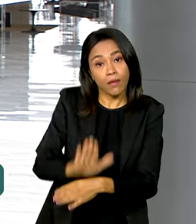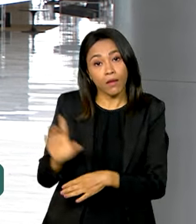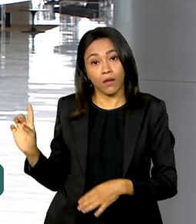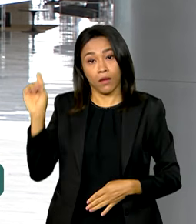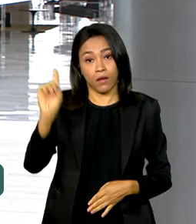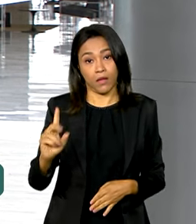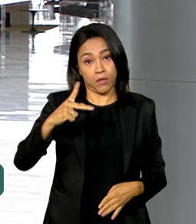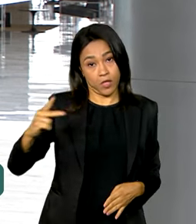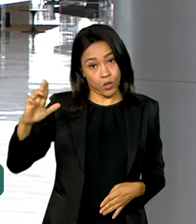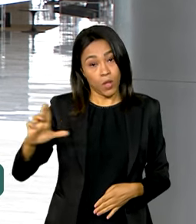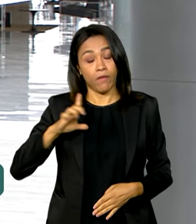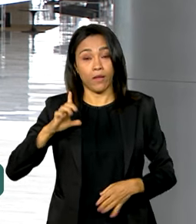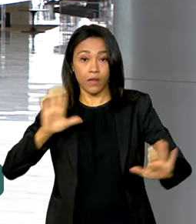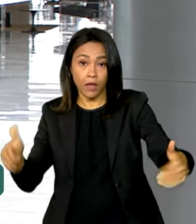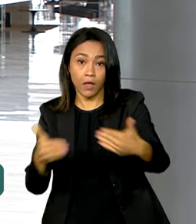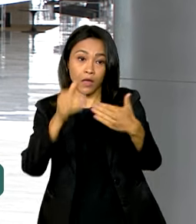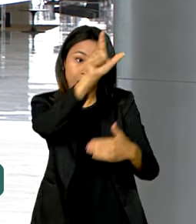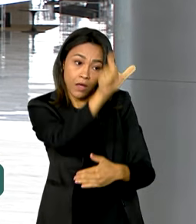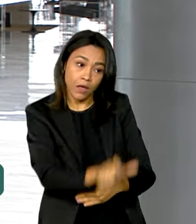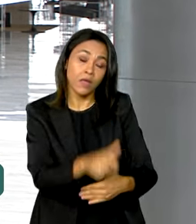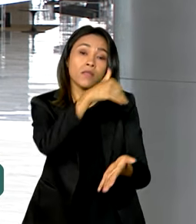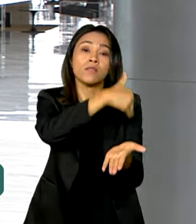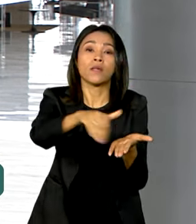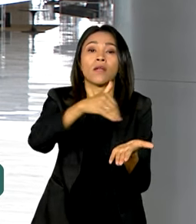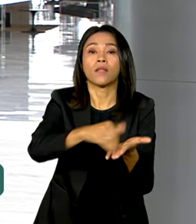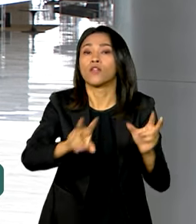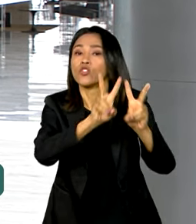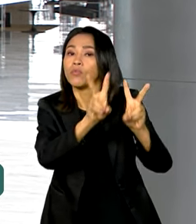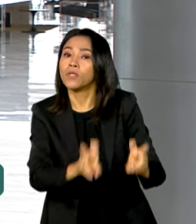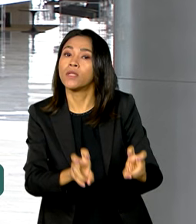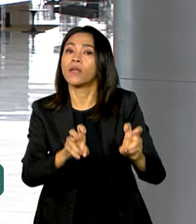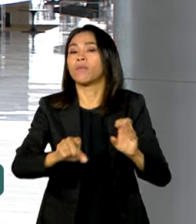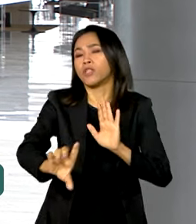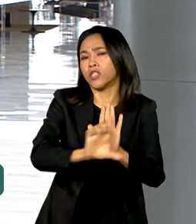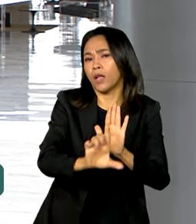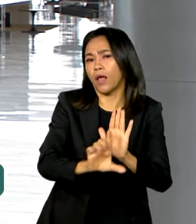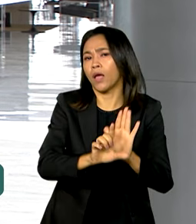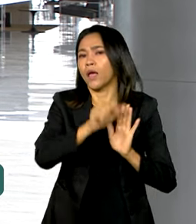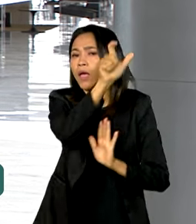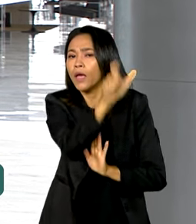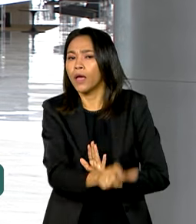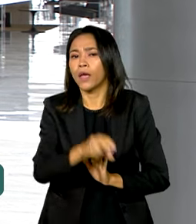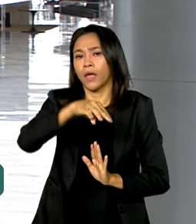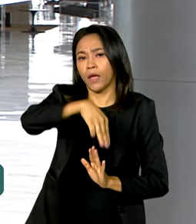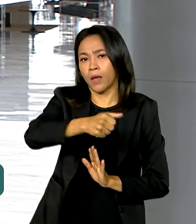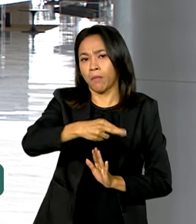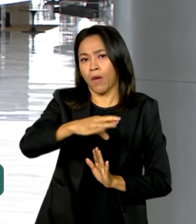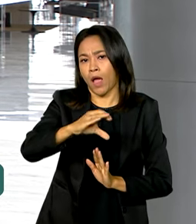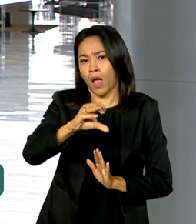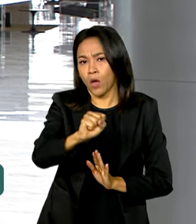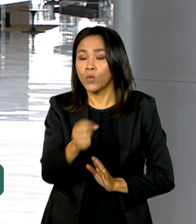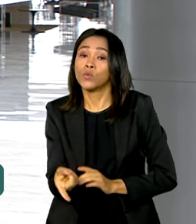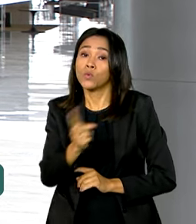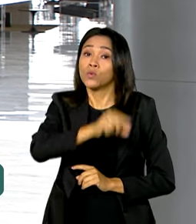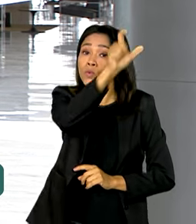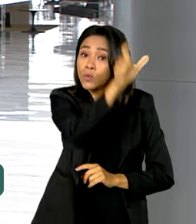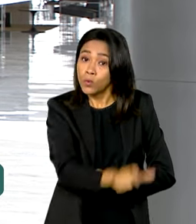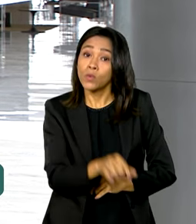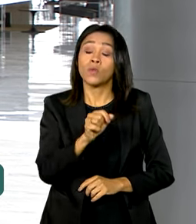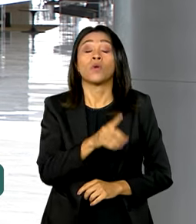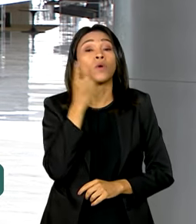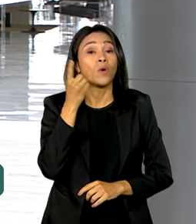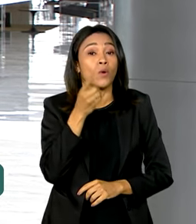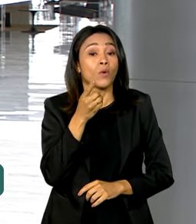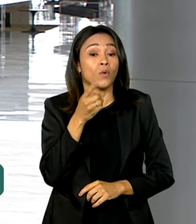secretário especial para assuntos jurídicos da Casa Civil, Marcos Rogério de Souza, com o senador Otto Alencar, líder